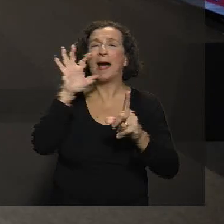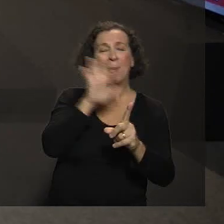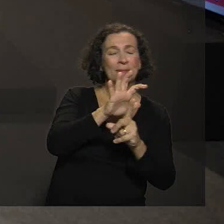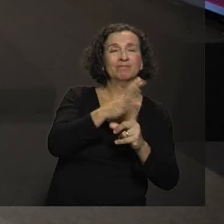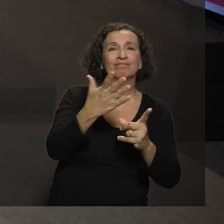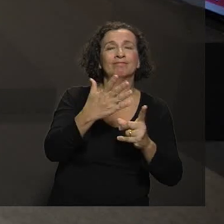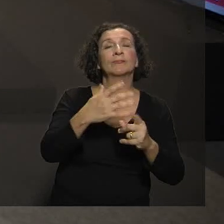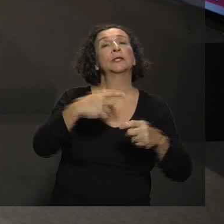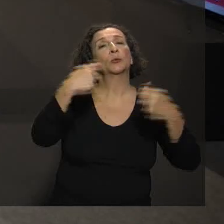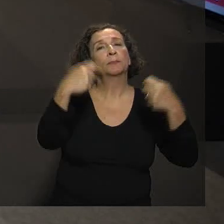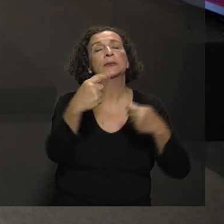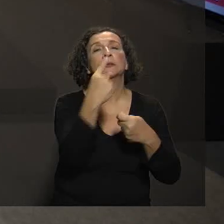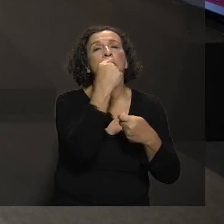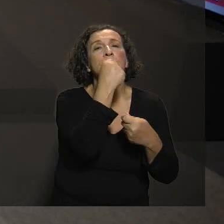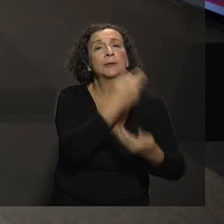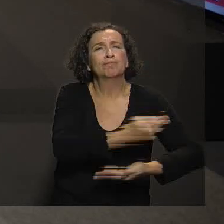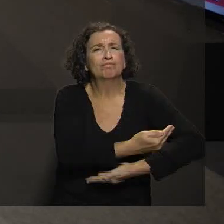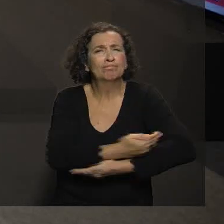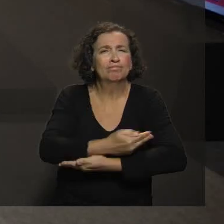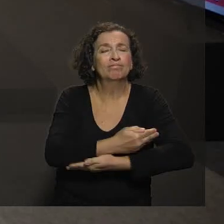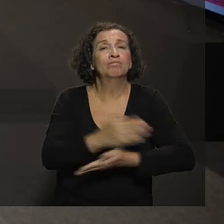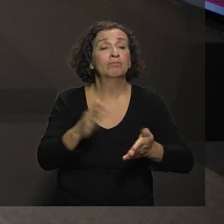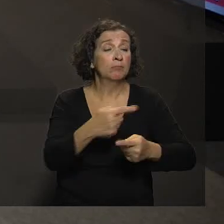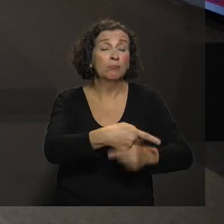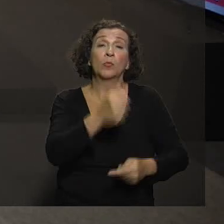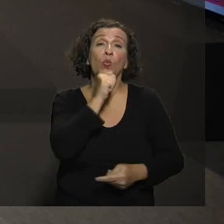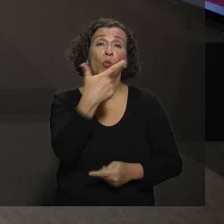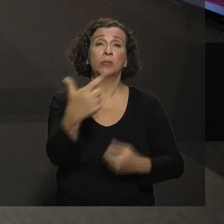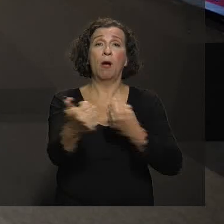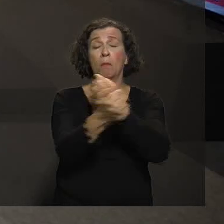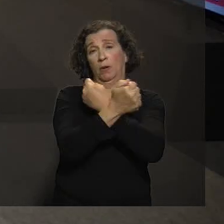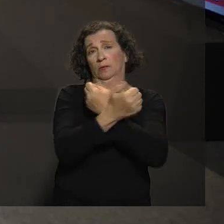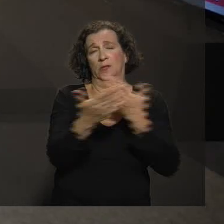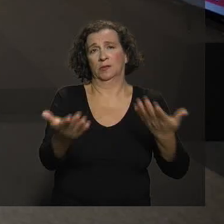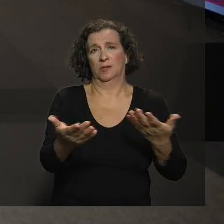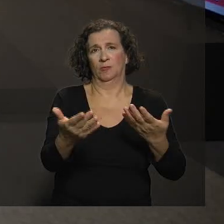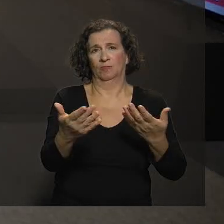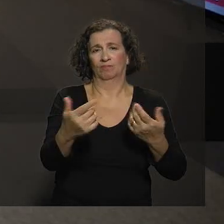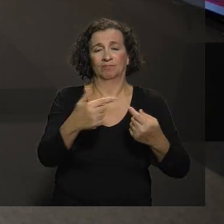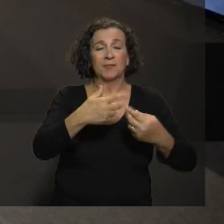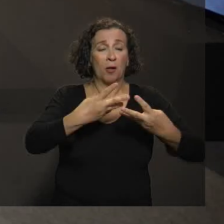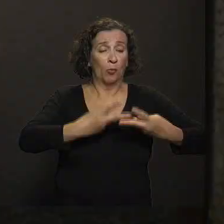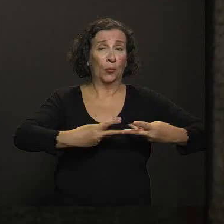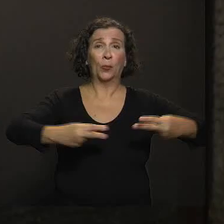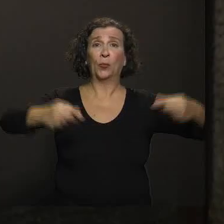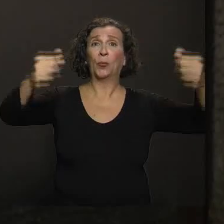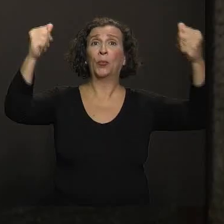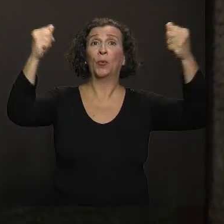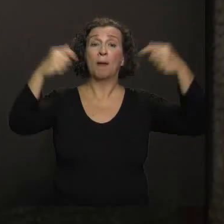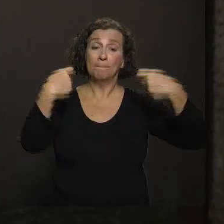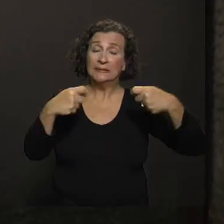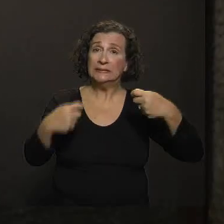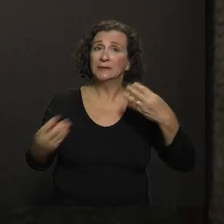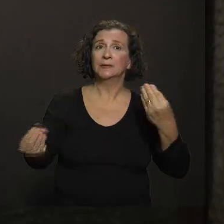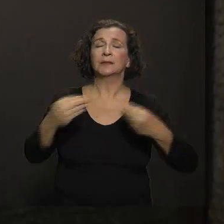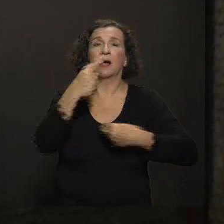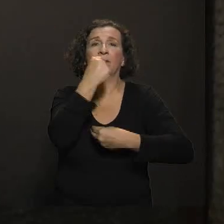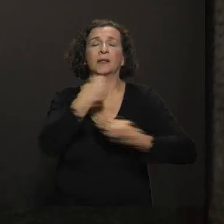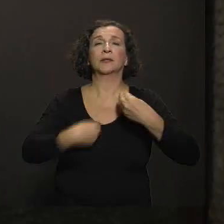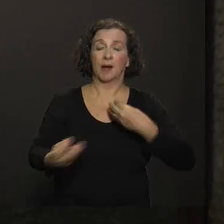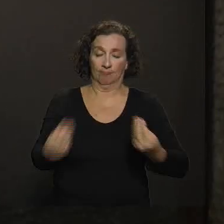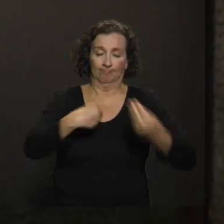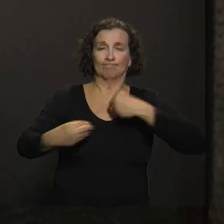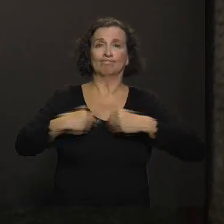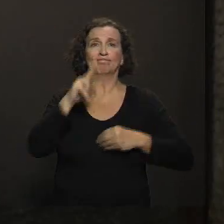a gente precisa vacinar o bebê pequeno ainda, porque ele não tem proteção. Esses anticorpos vão indo embora. Então a gente precisa vacinar a mãe, porque